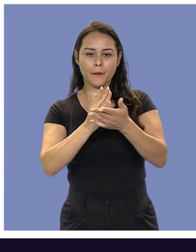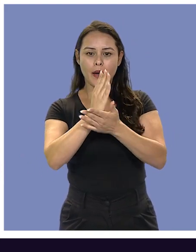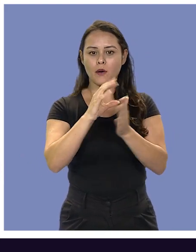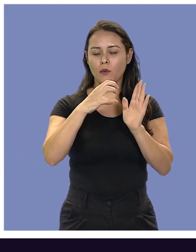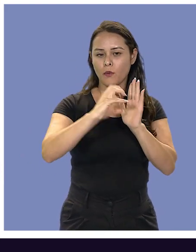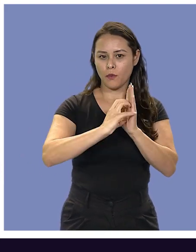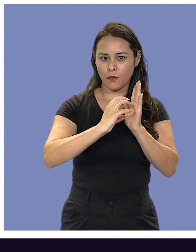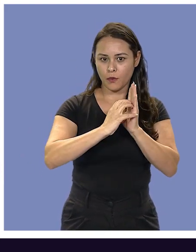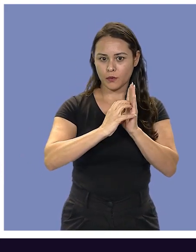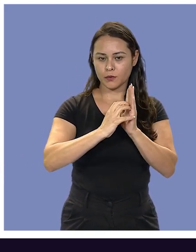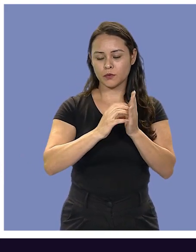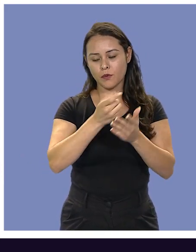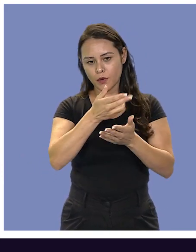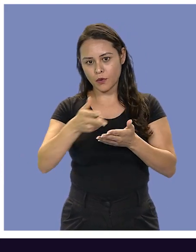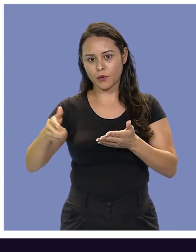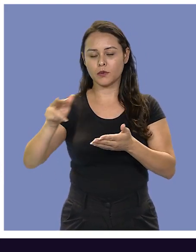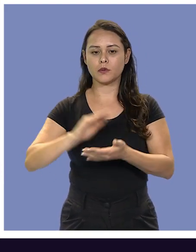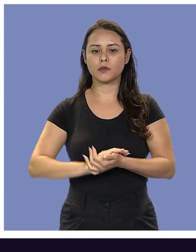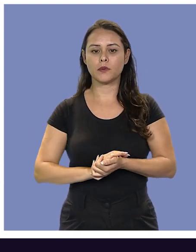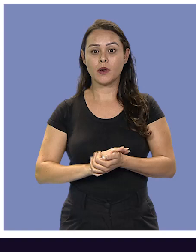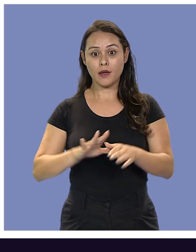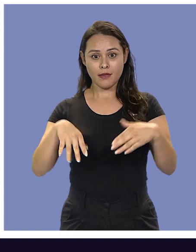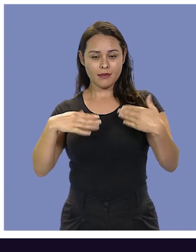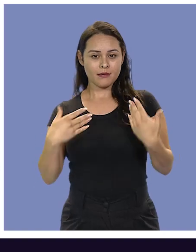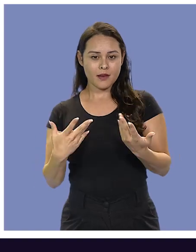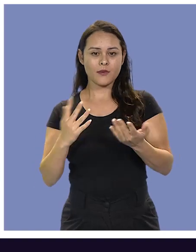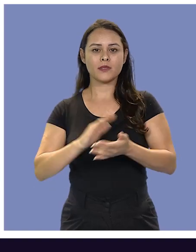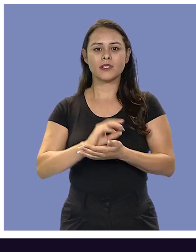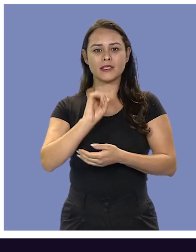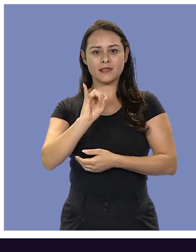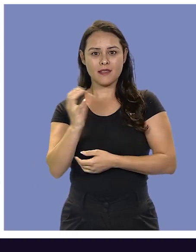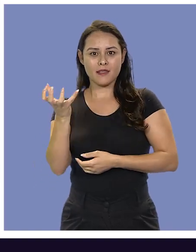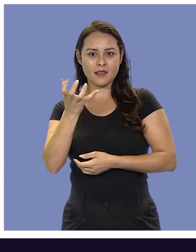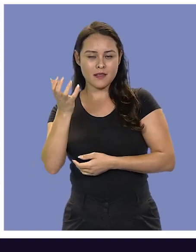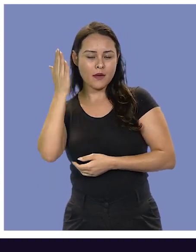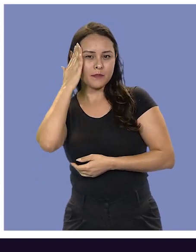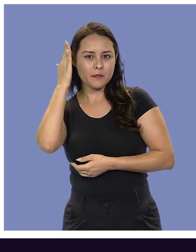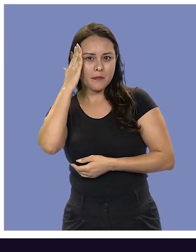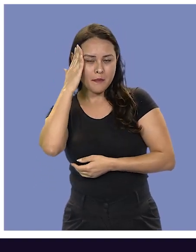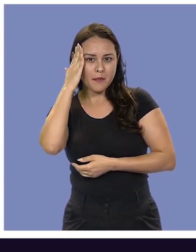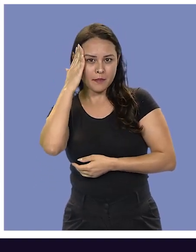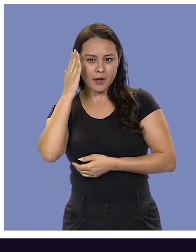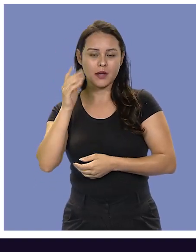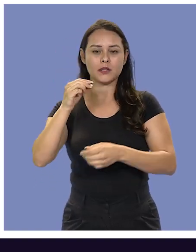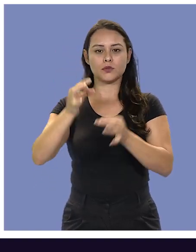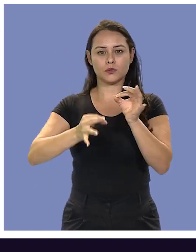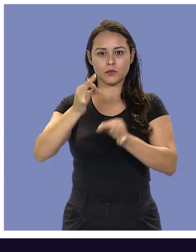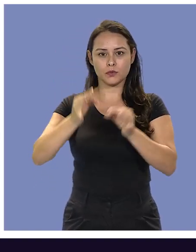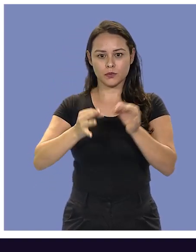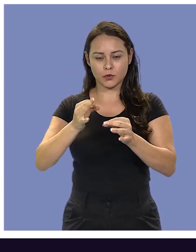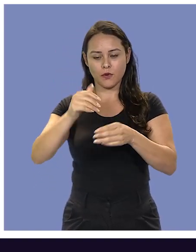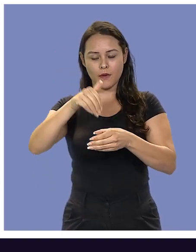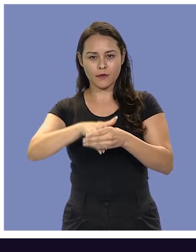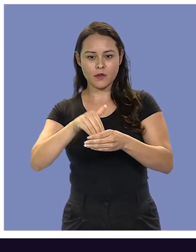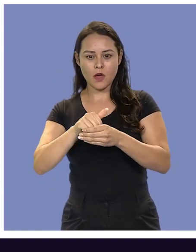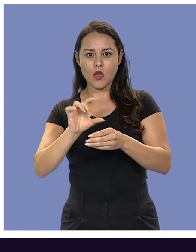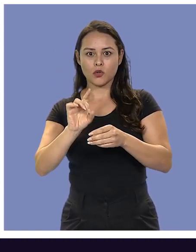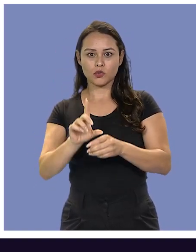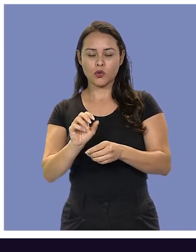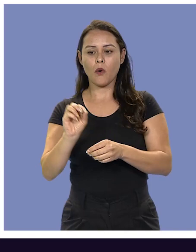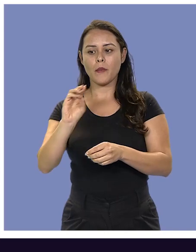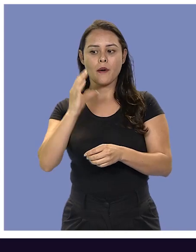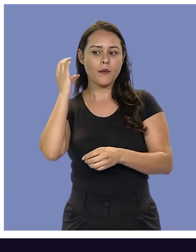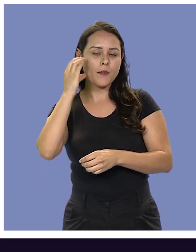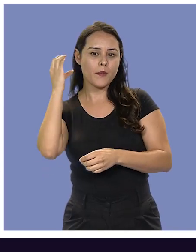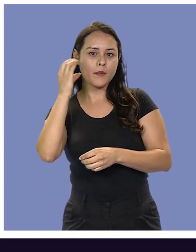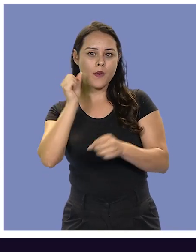cargo público e por aí vai. Beleza? Então é isso. Se você quiser saber mais sobre a Justificativa Eleitoral, é